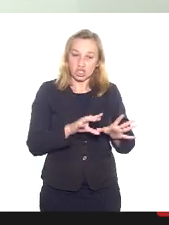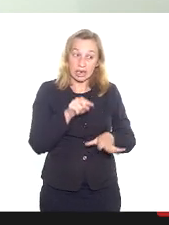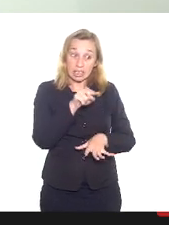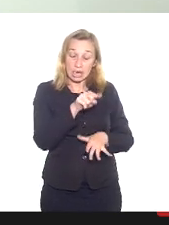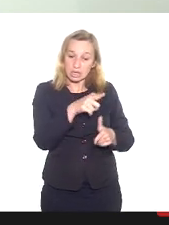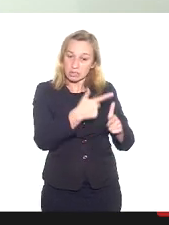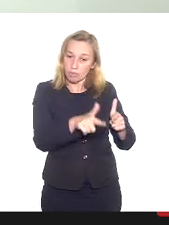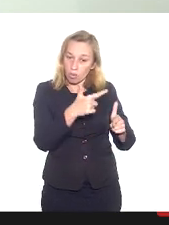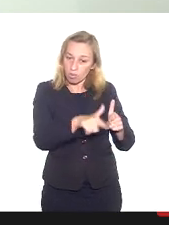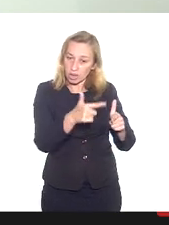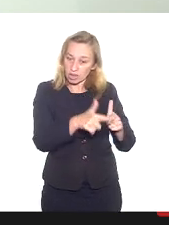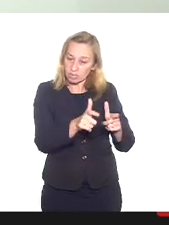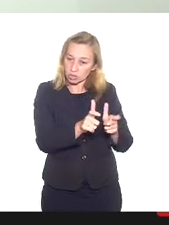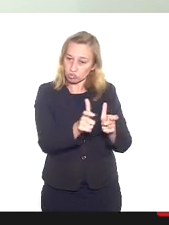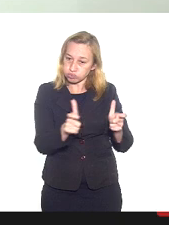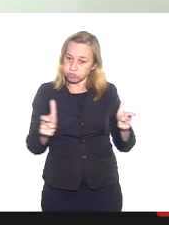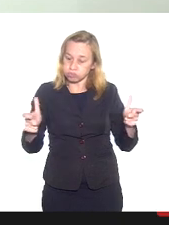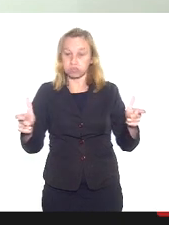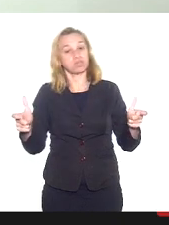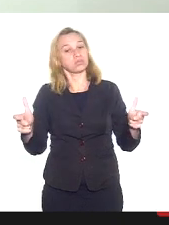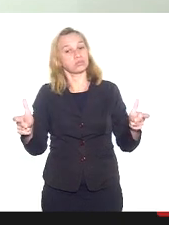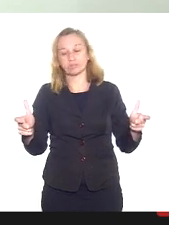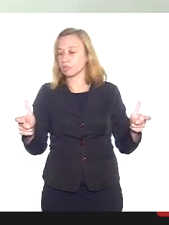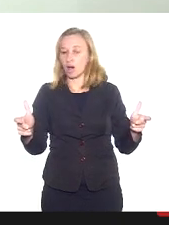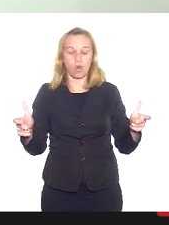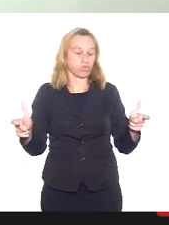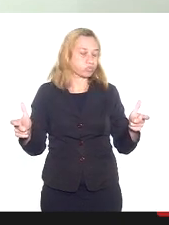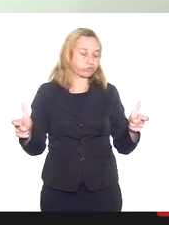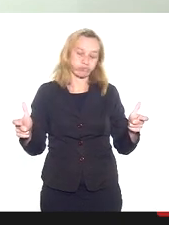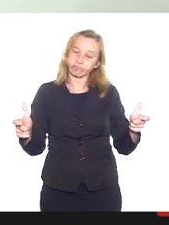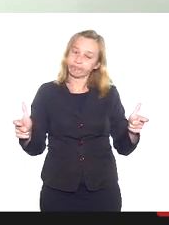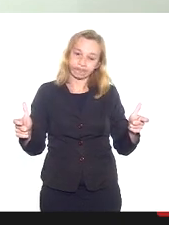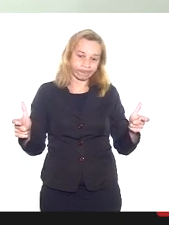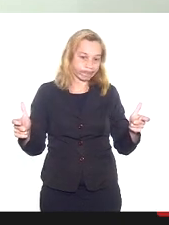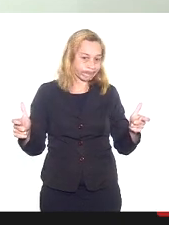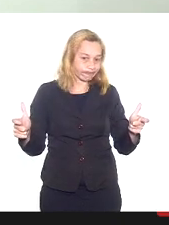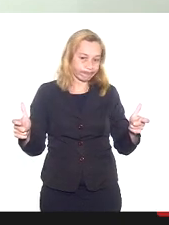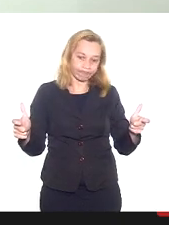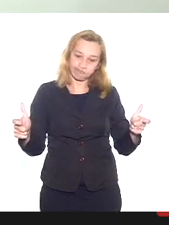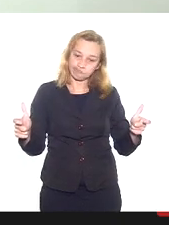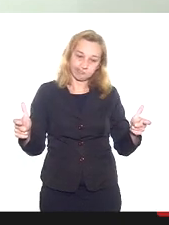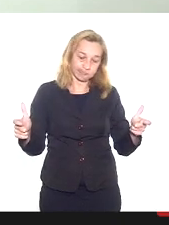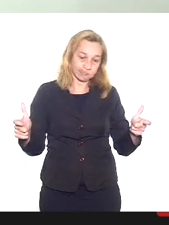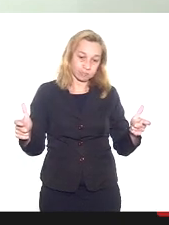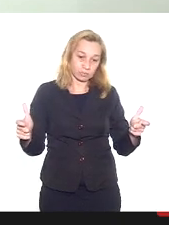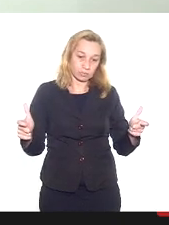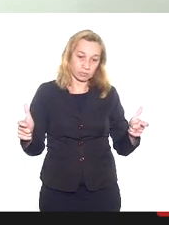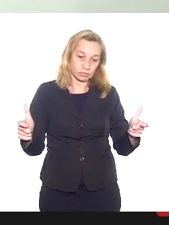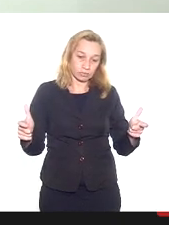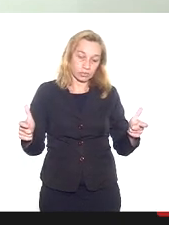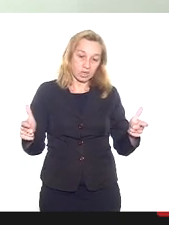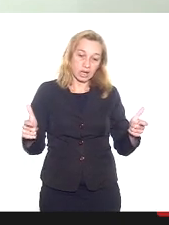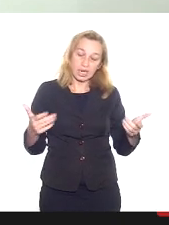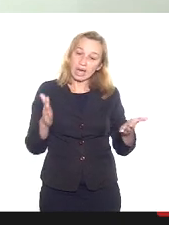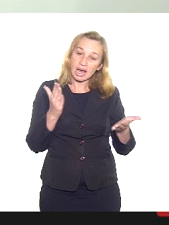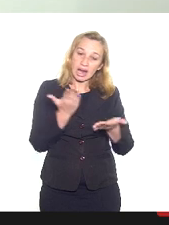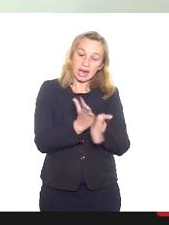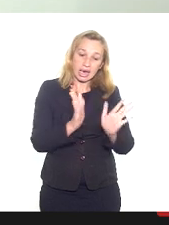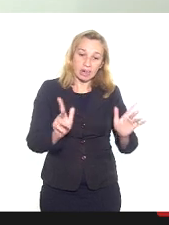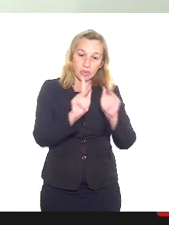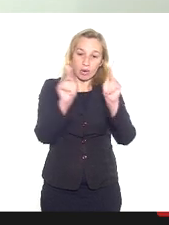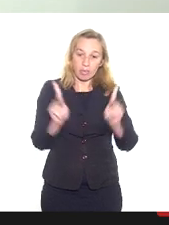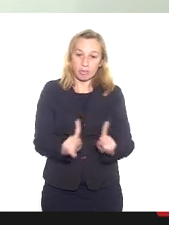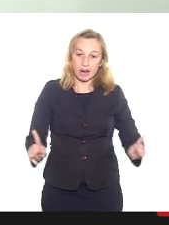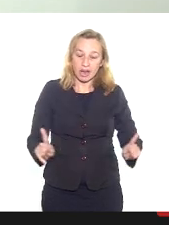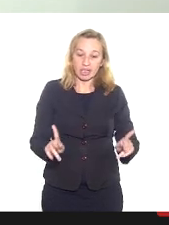problemáticas se intensifiquem, aumentem, cresça, iniba e tire a paz e o sossego, a